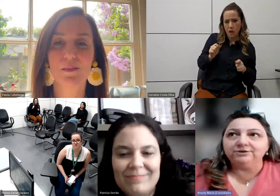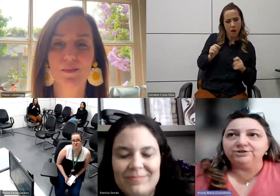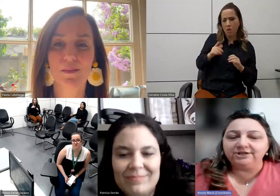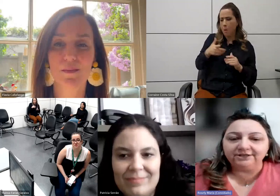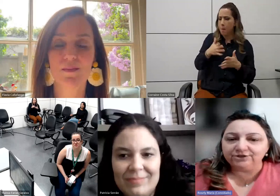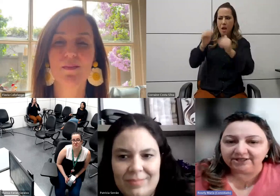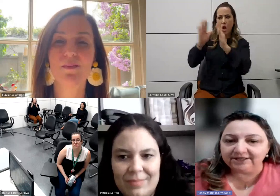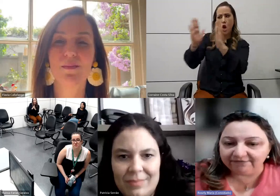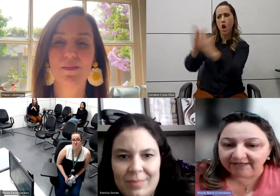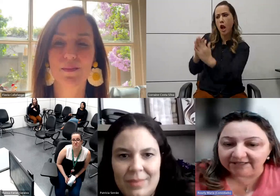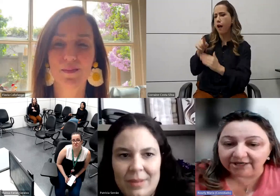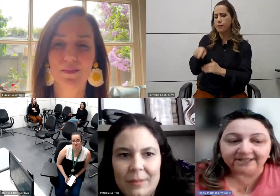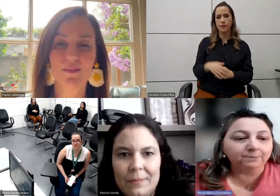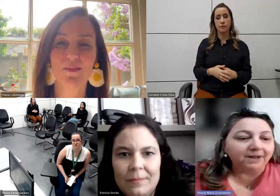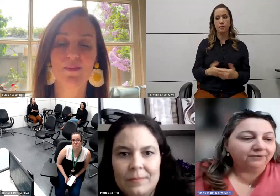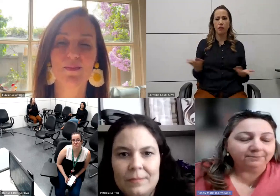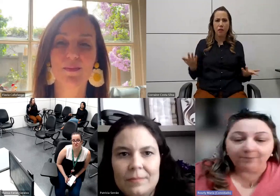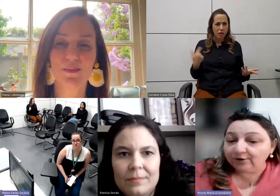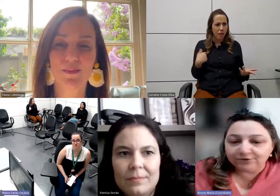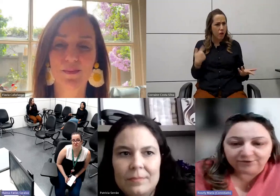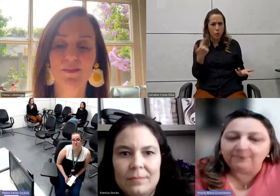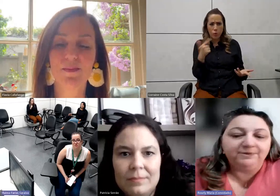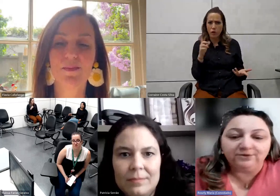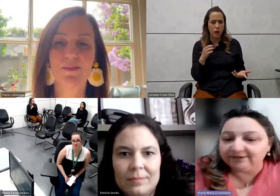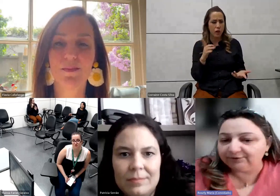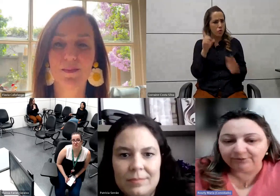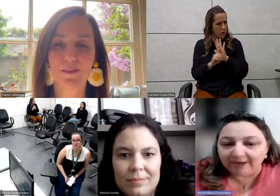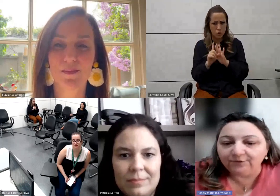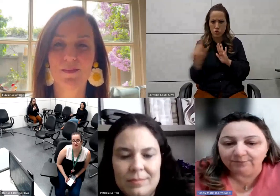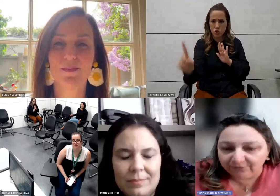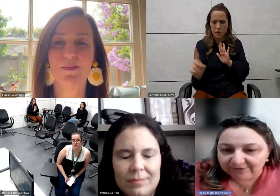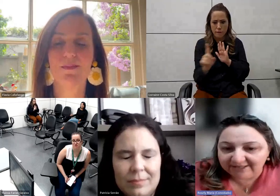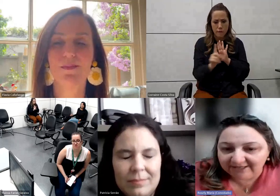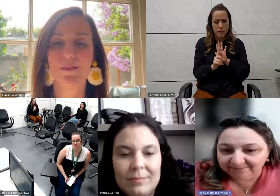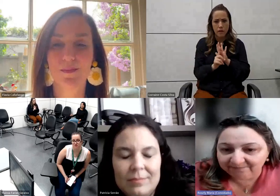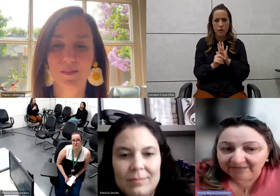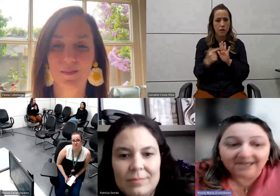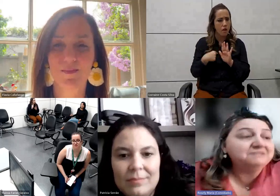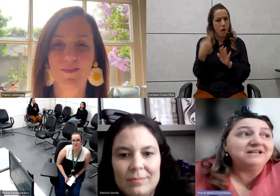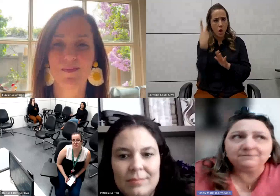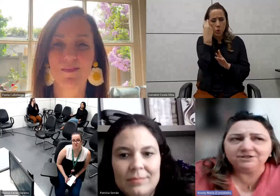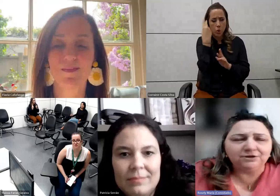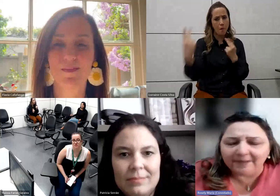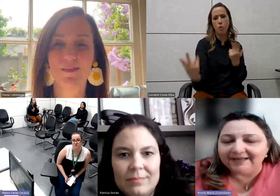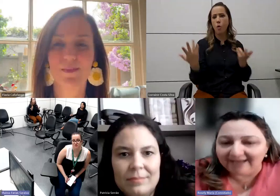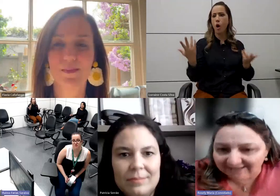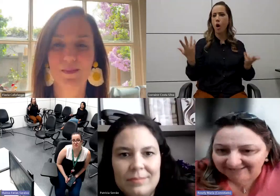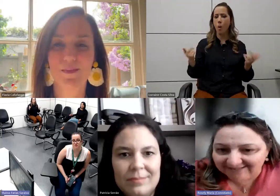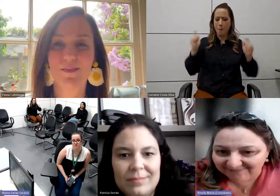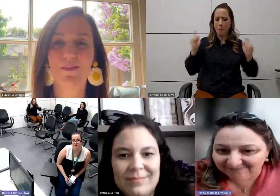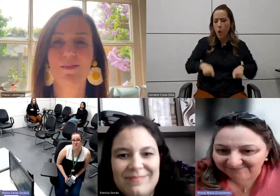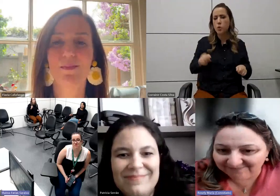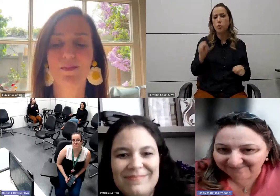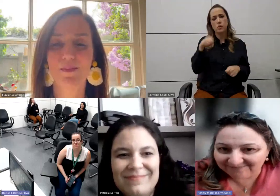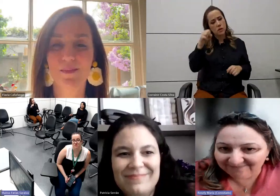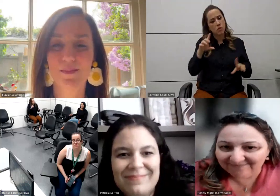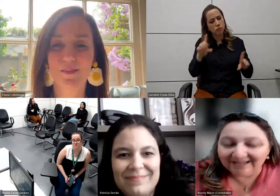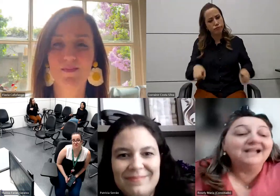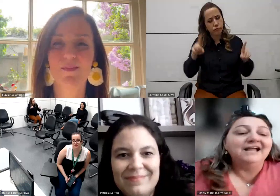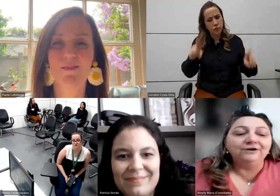Porque eu não posso ter o direito de ir e vir, já que eu pago impostos e sou uma pessoa tão normal como você. Mesmo se eu não pagasse.